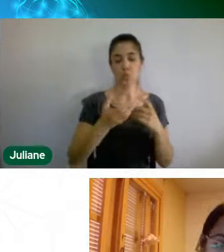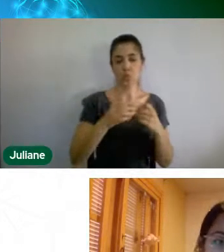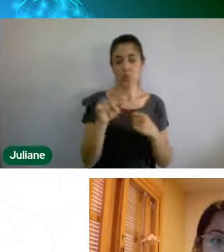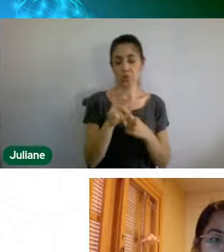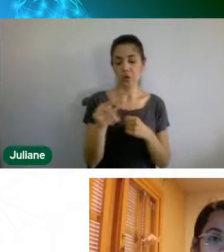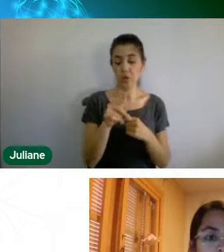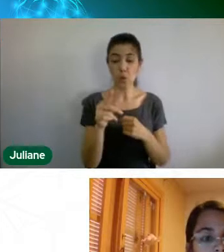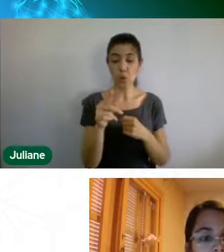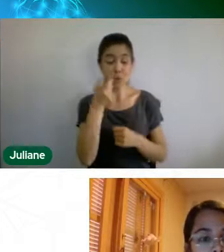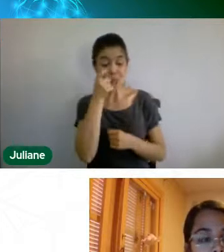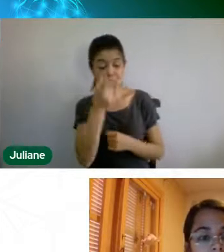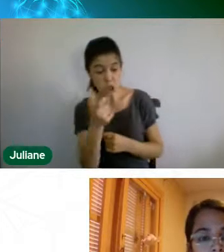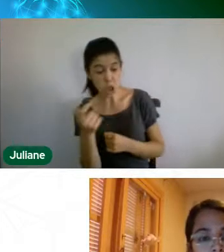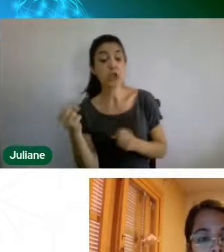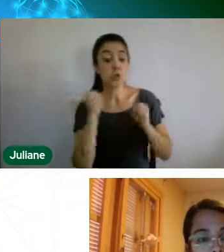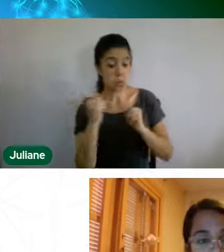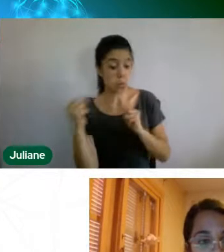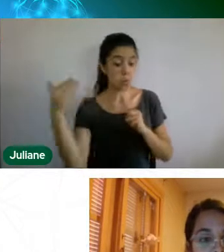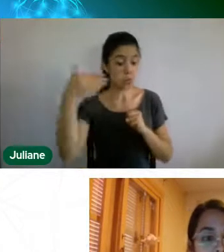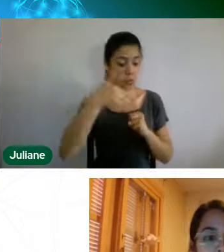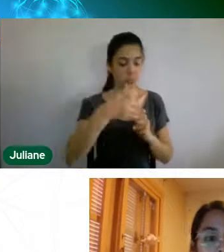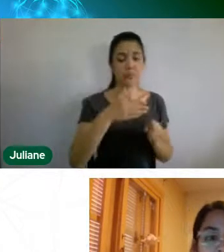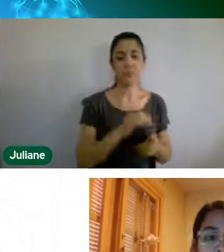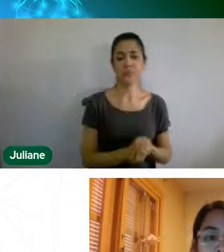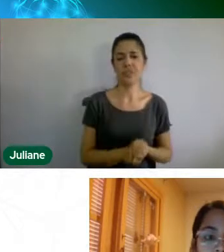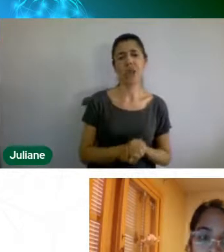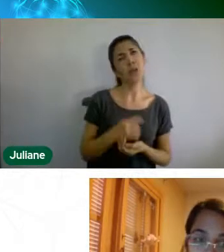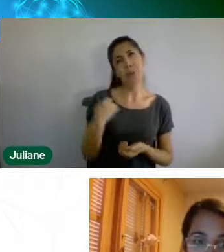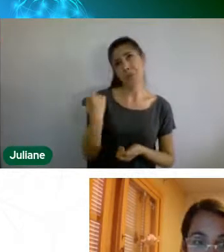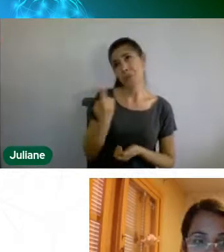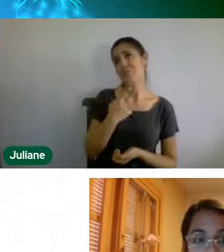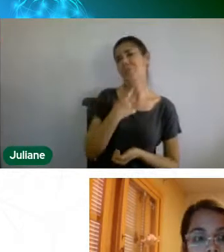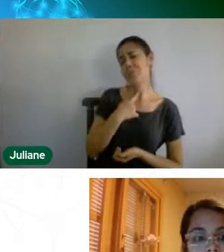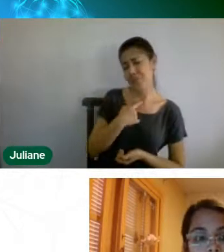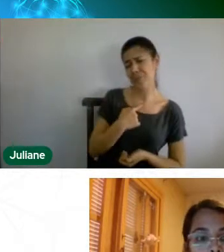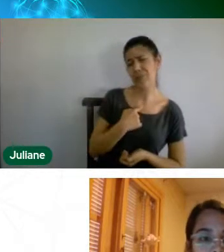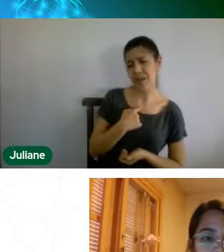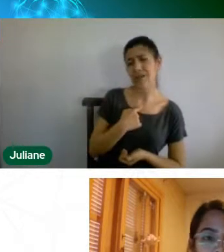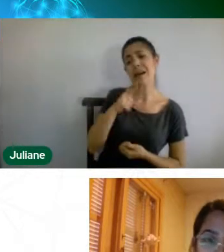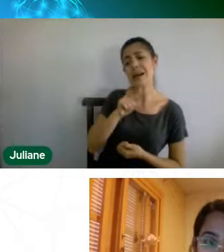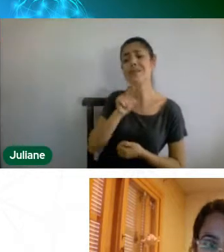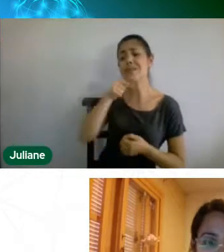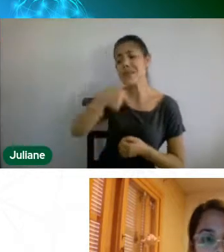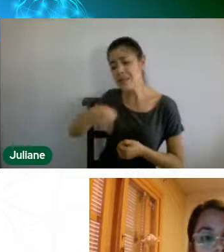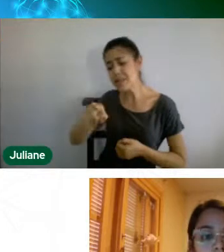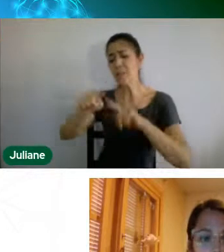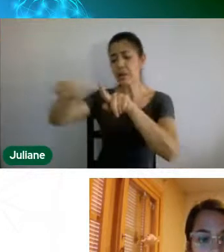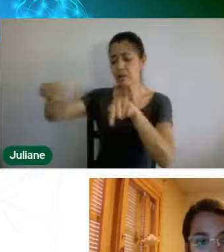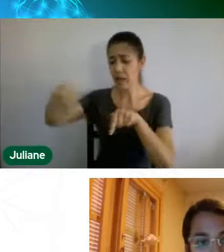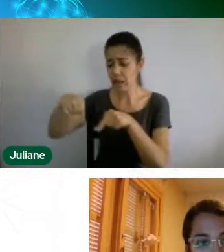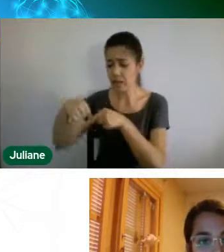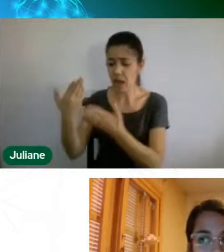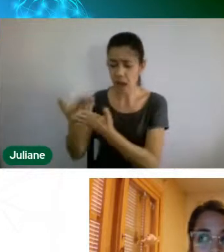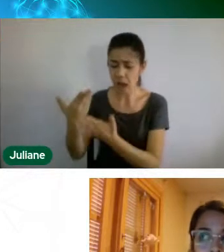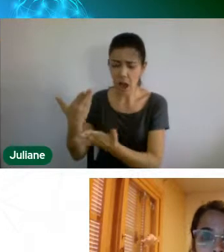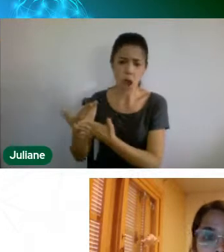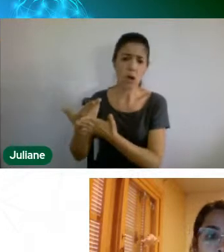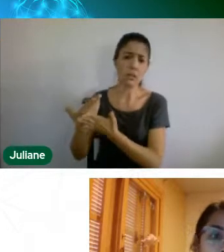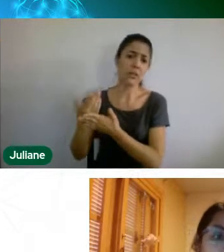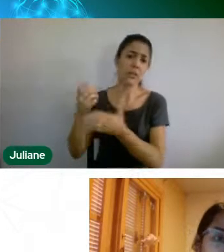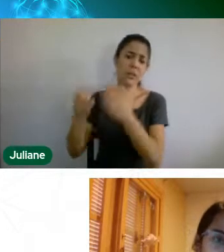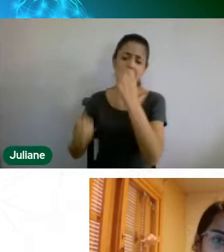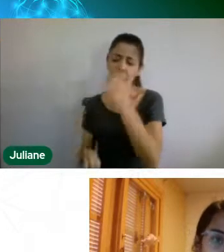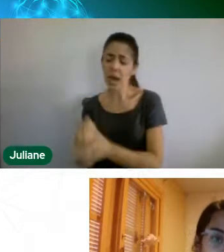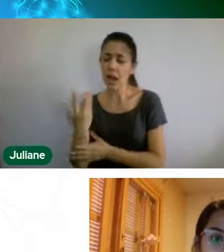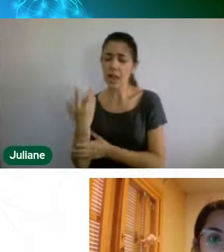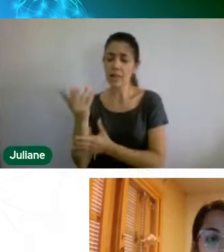fazer cartilhas, desenhos, até comparações do tamanho da criança e com isso a gente pretende que agora, a